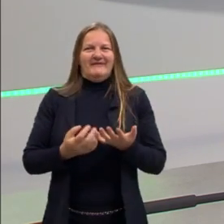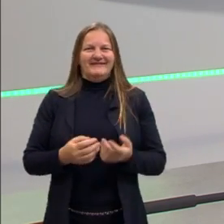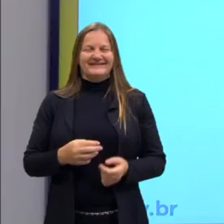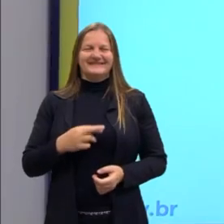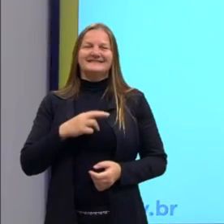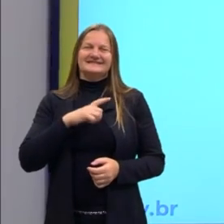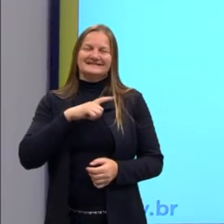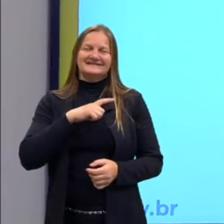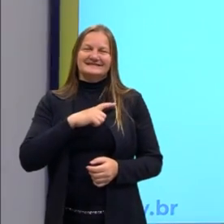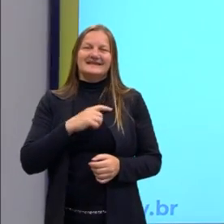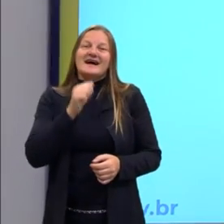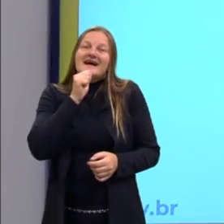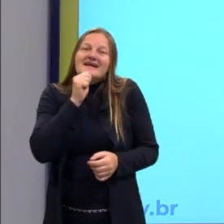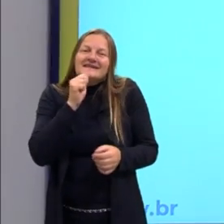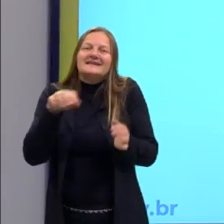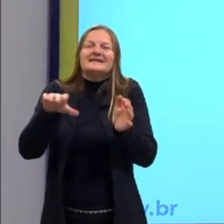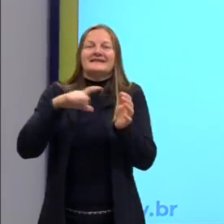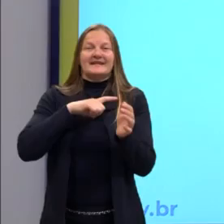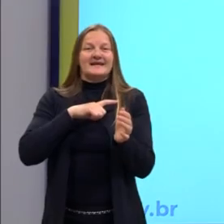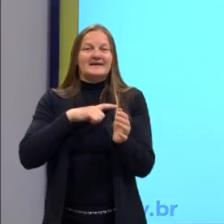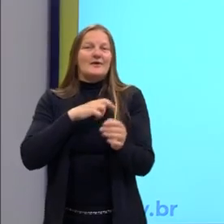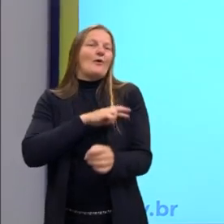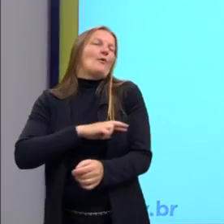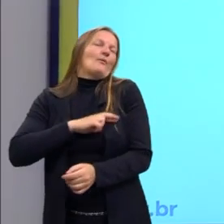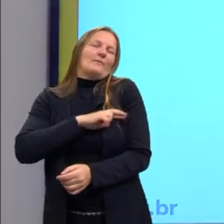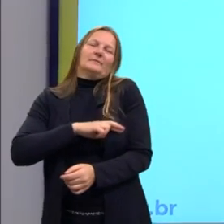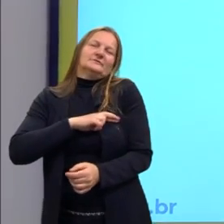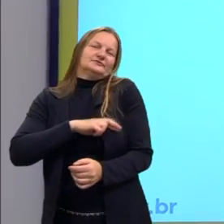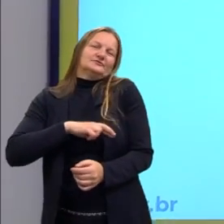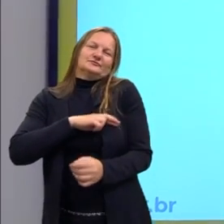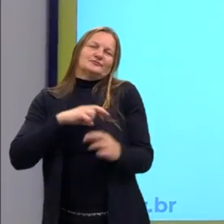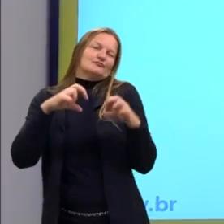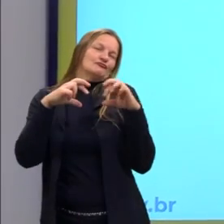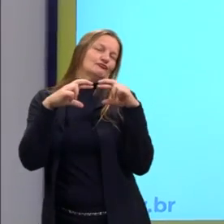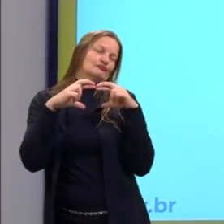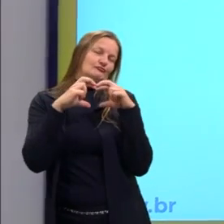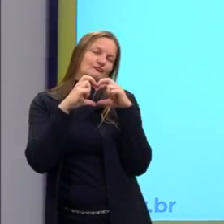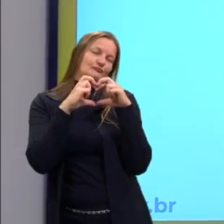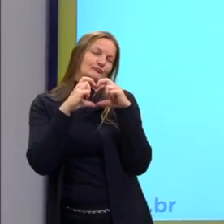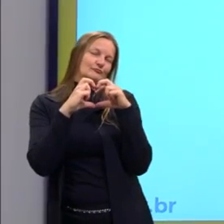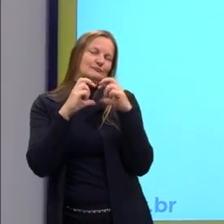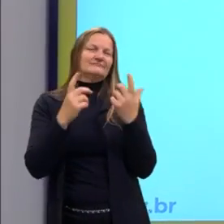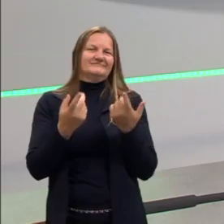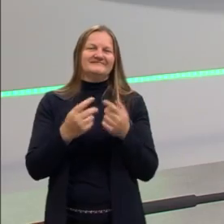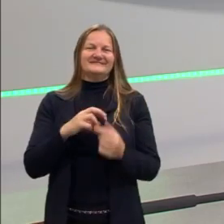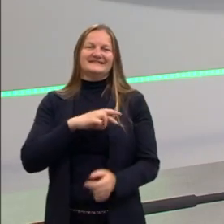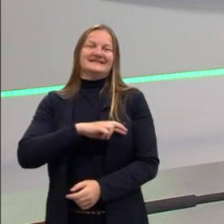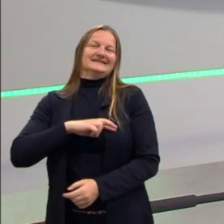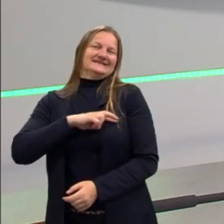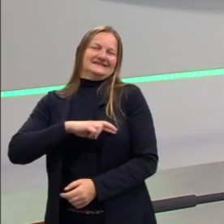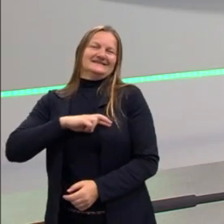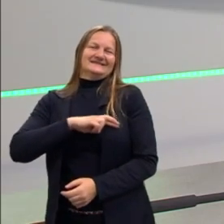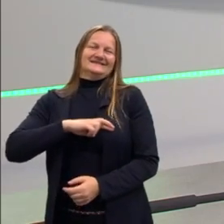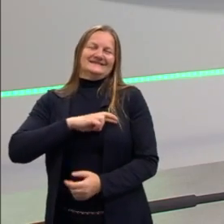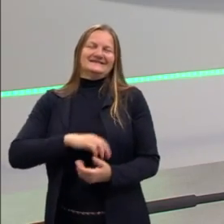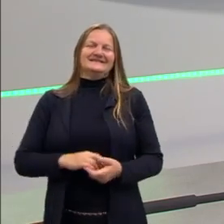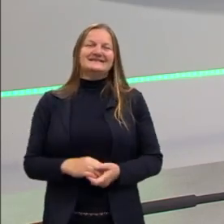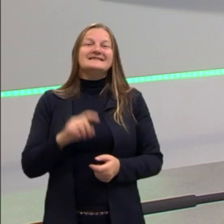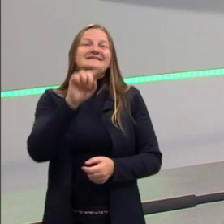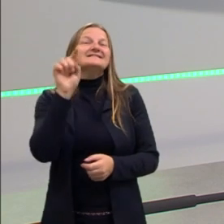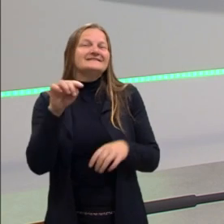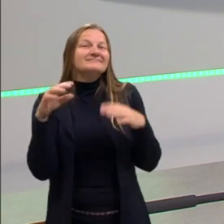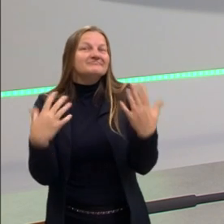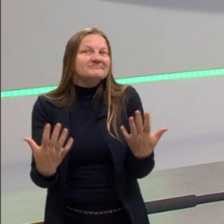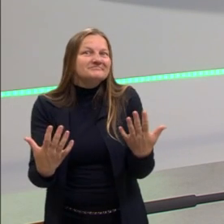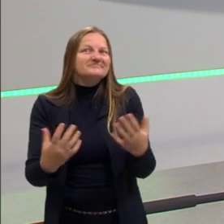que ainda têm essas atitudes de românticas. Então, é normal nós chamarmos, mas, como diz ali, será que